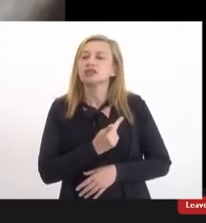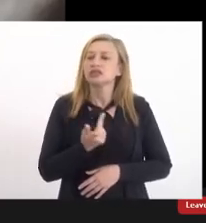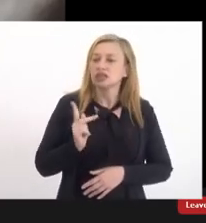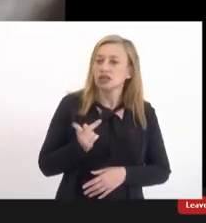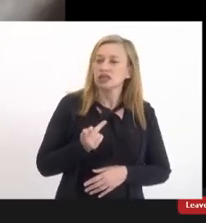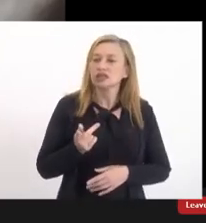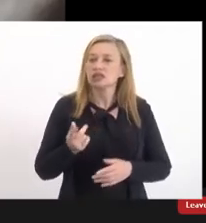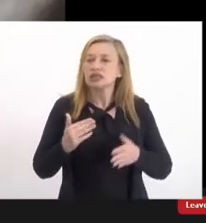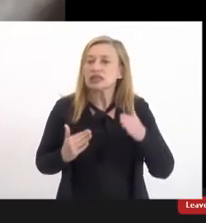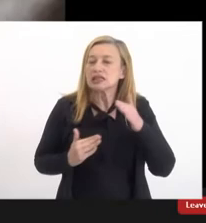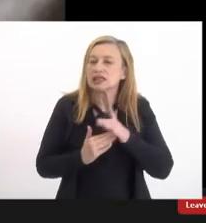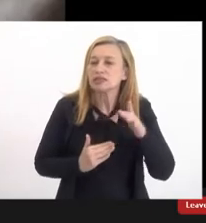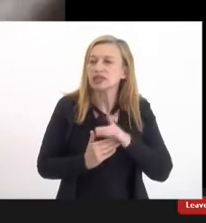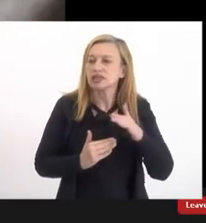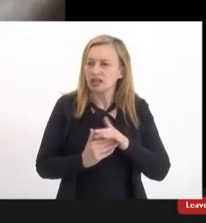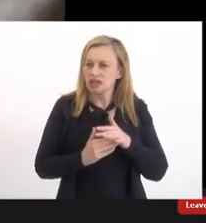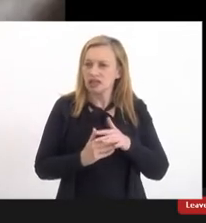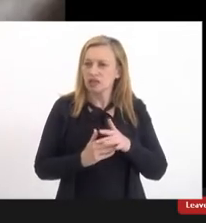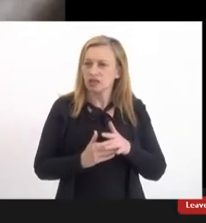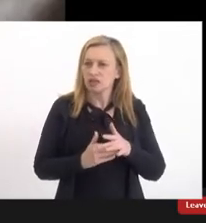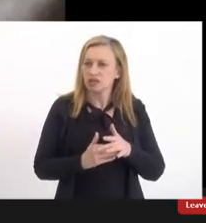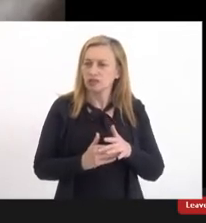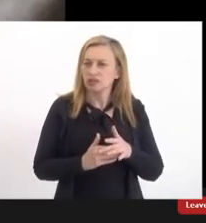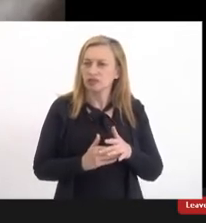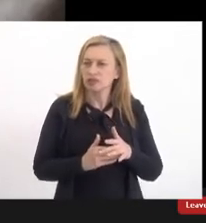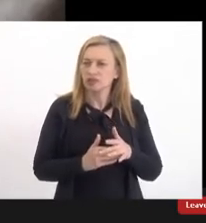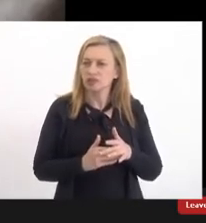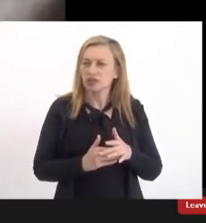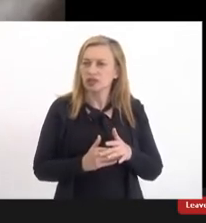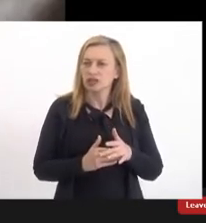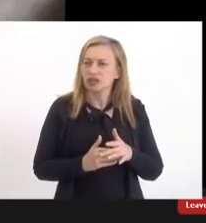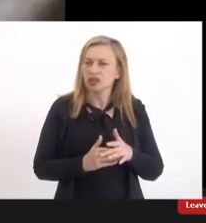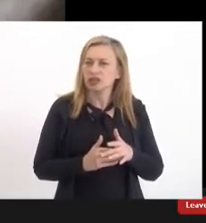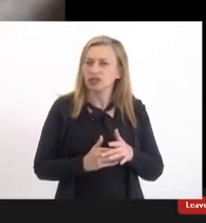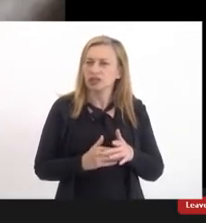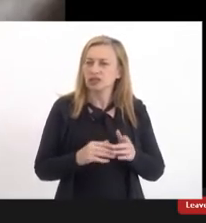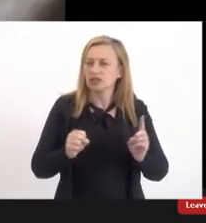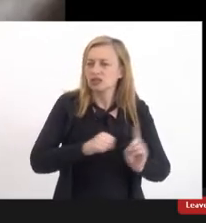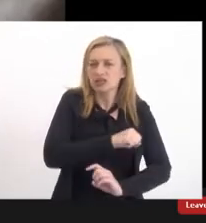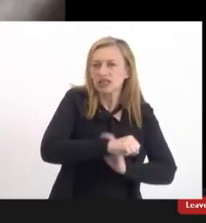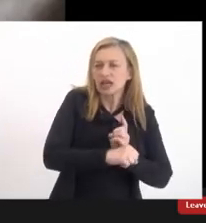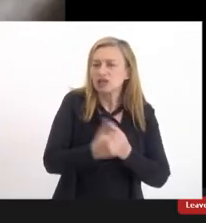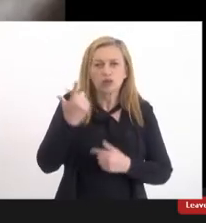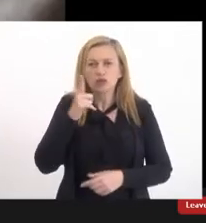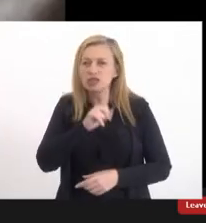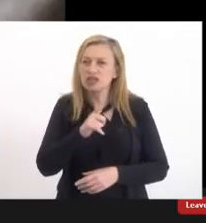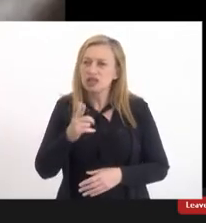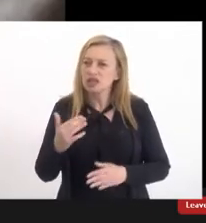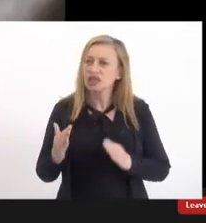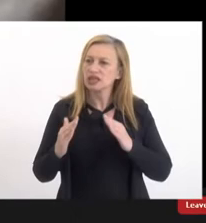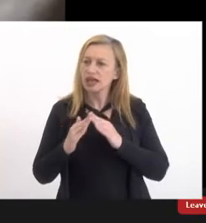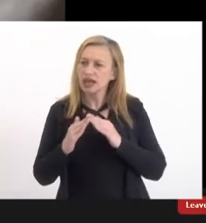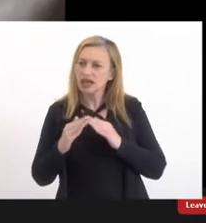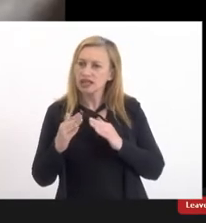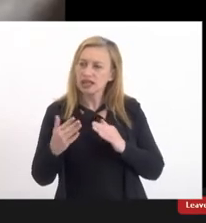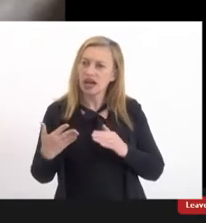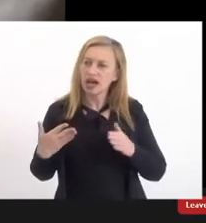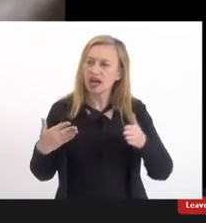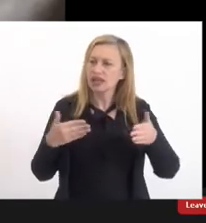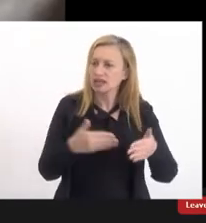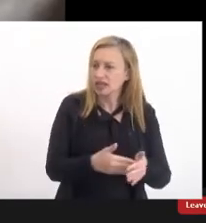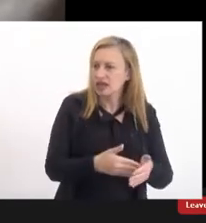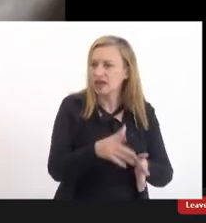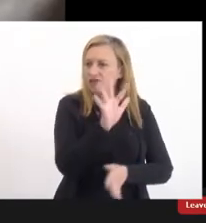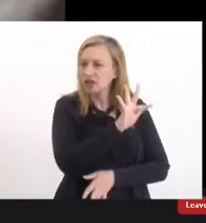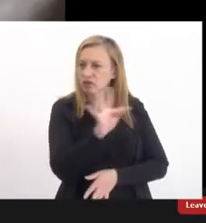imposta pela sociedade ela não conseguia ir de casa para a faculdade ela não conseguia ir de casa para os